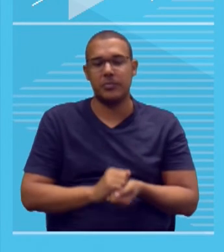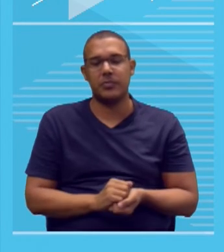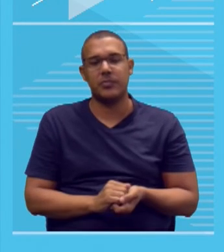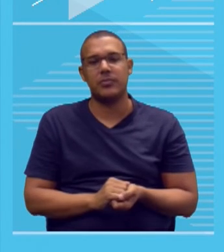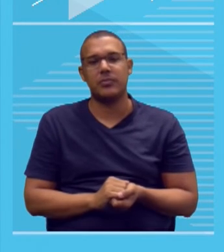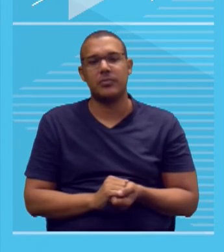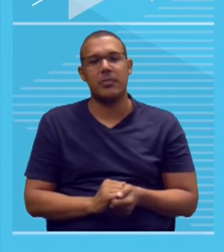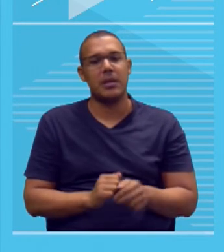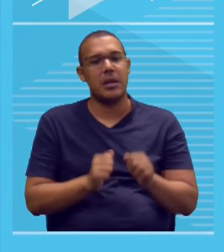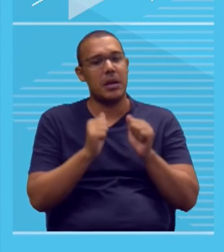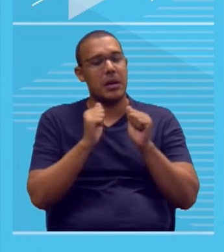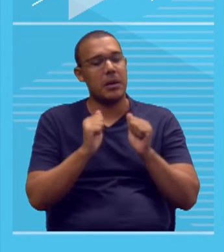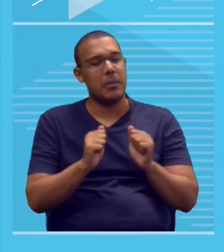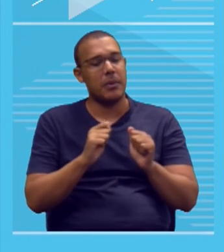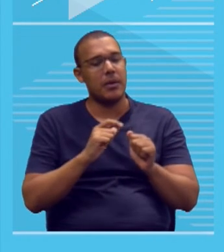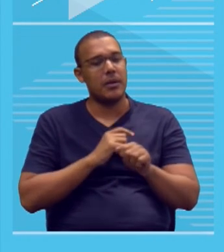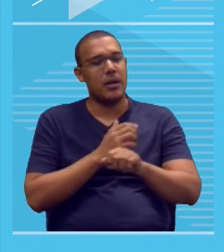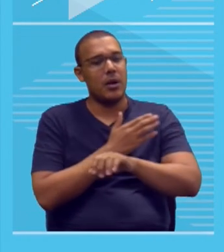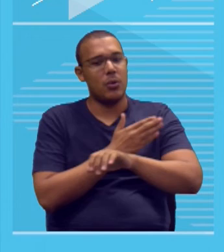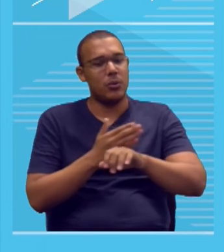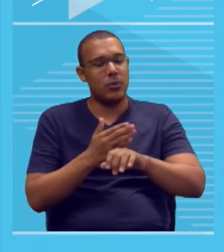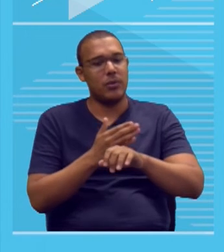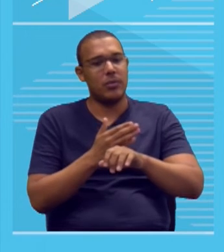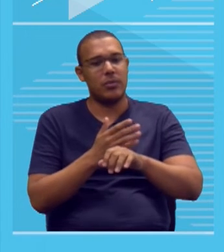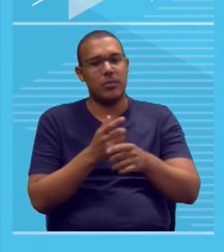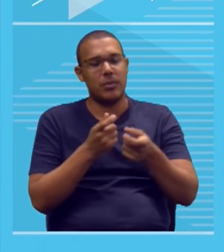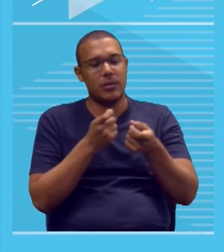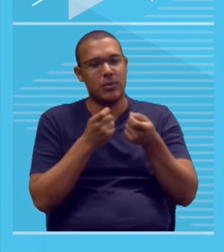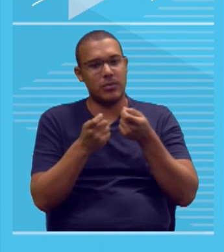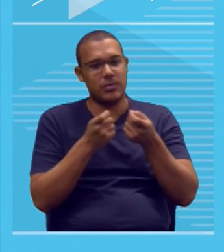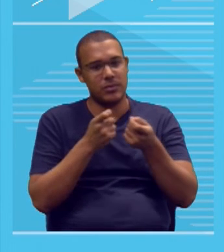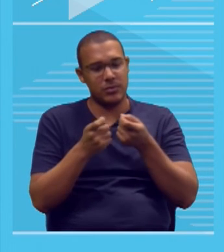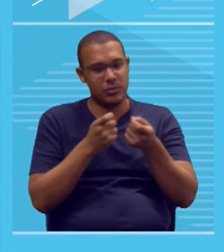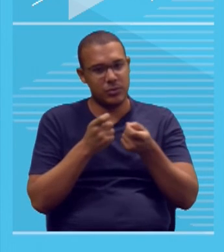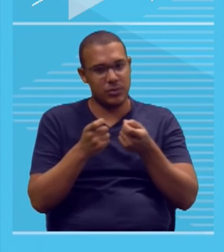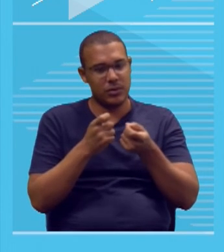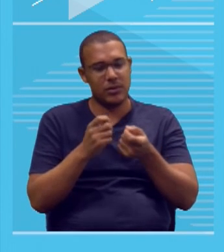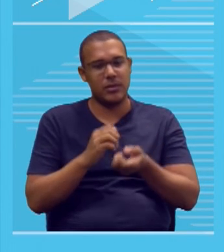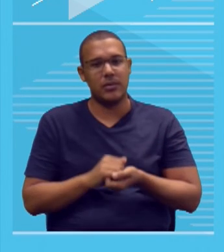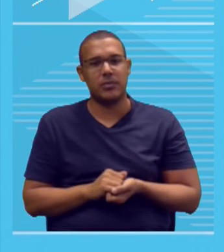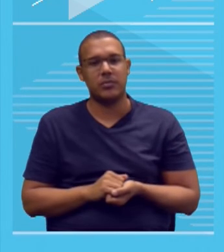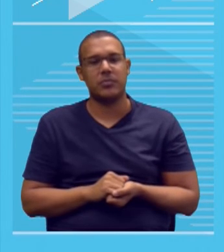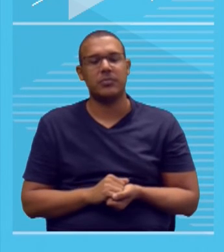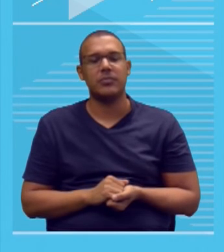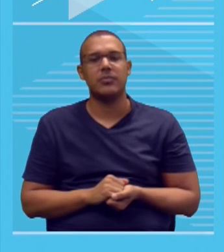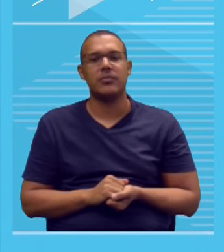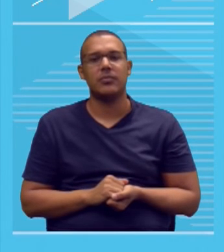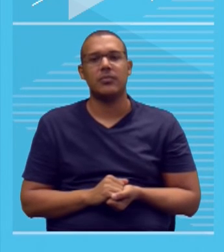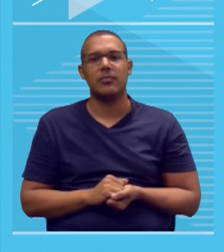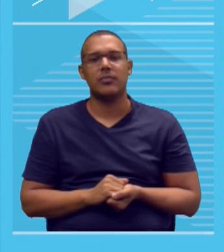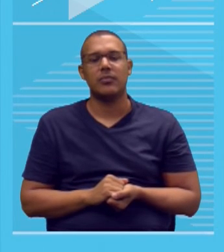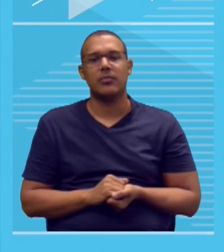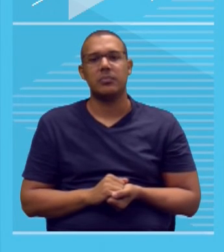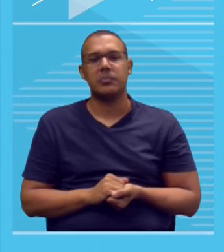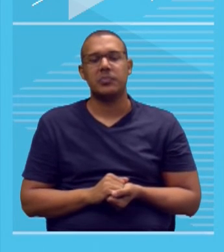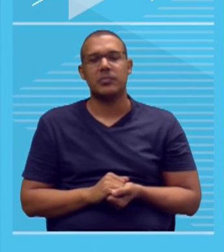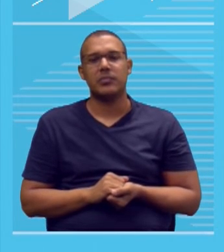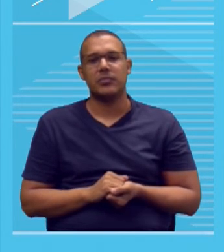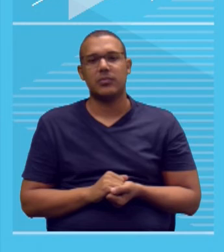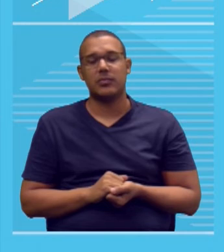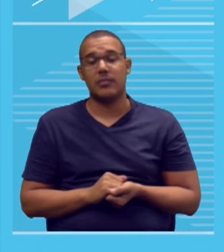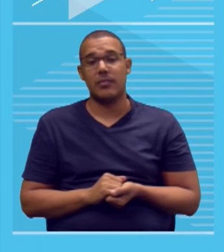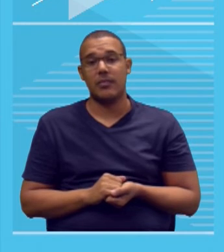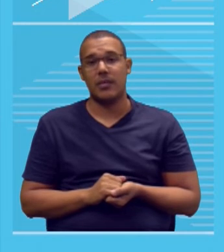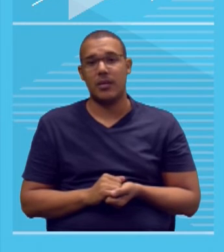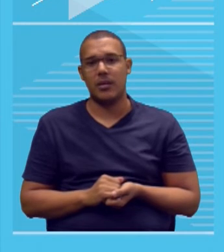ter o seu comportamento manipulado, ou seja, a manipulação é fato. Se você vai